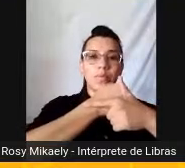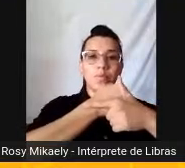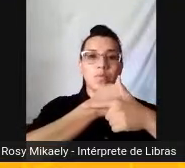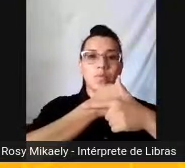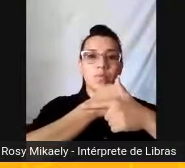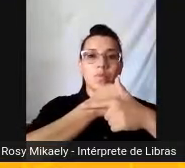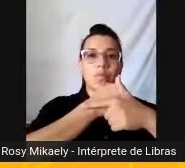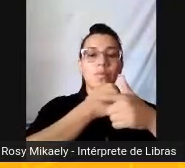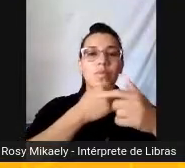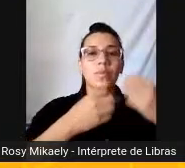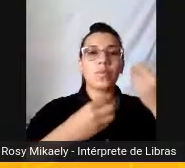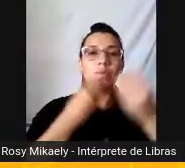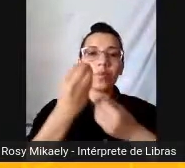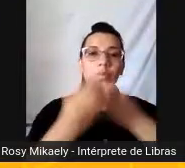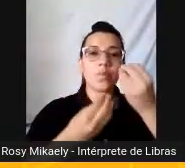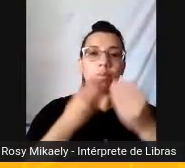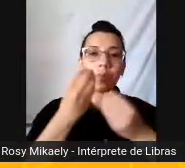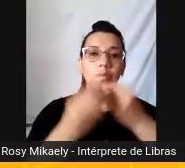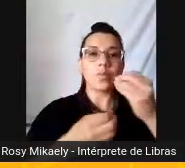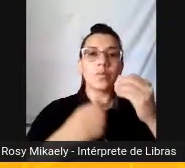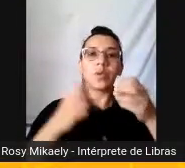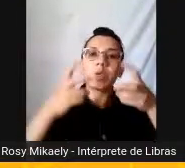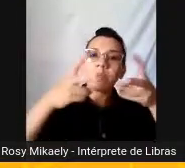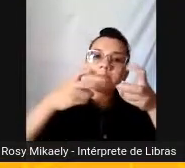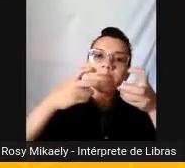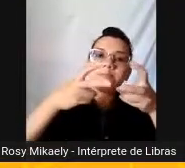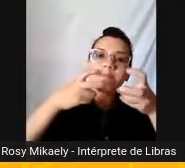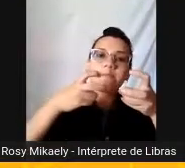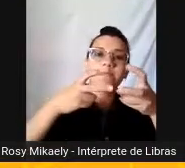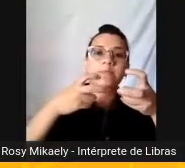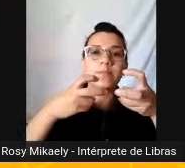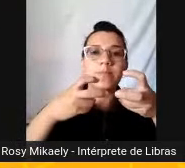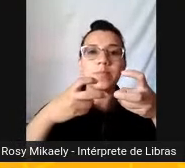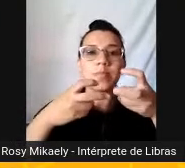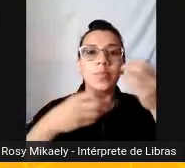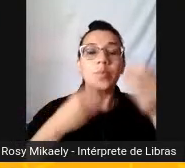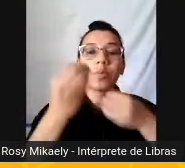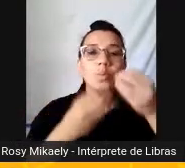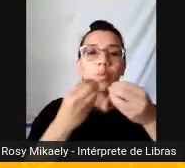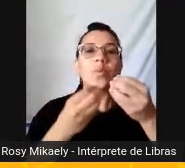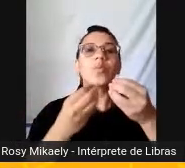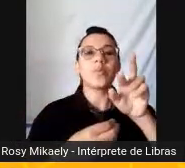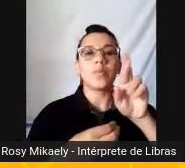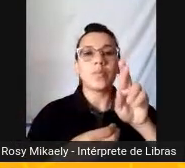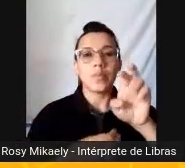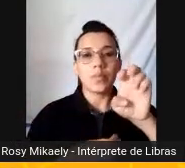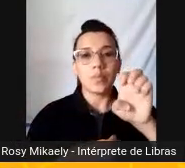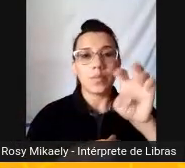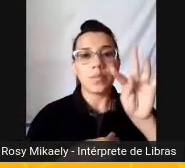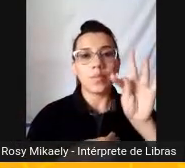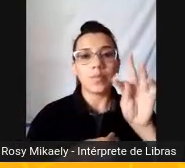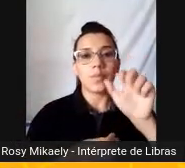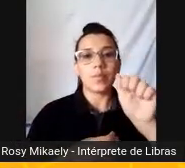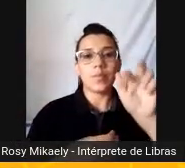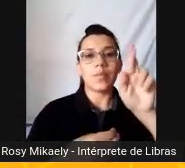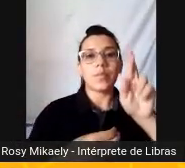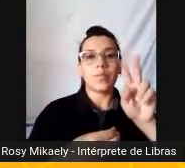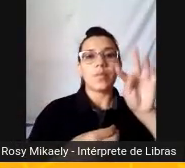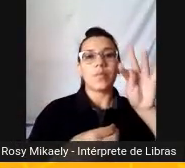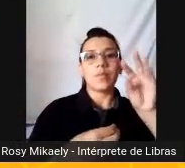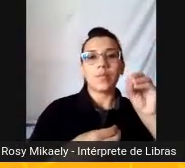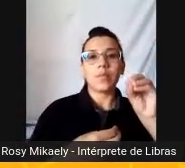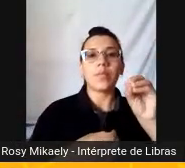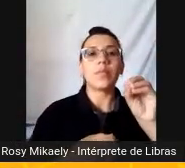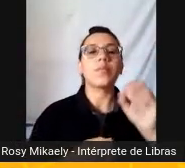Essa aqui, a gente percebe muito ela no comércio, em época de